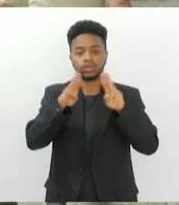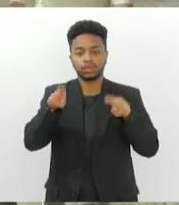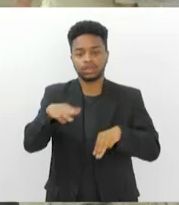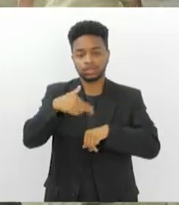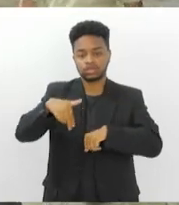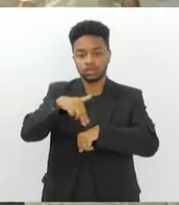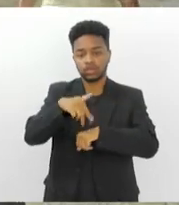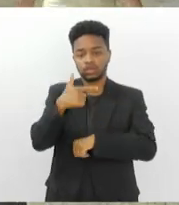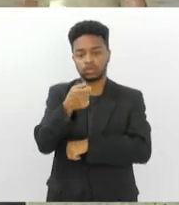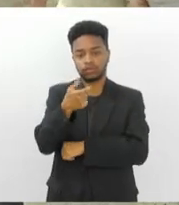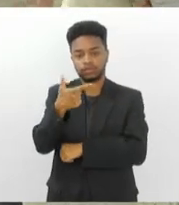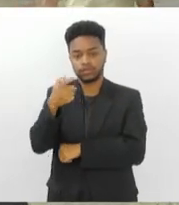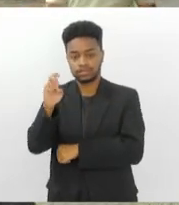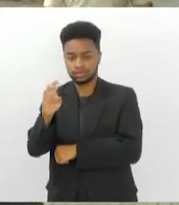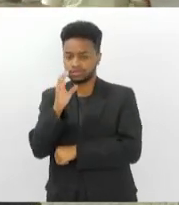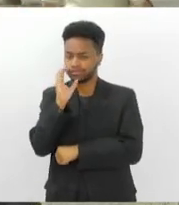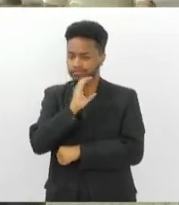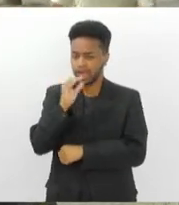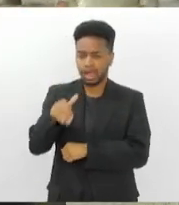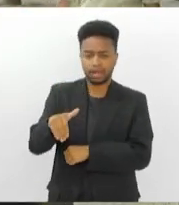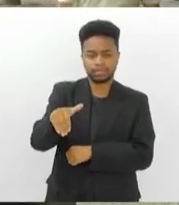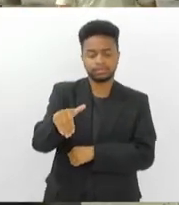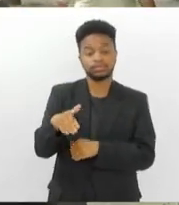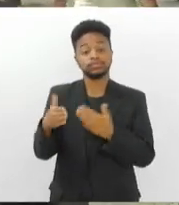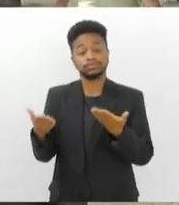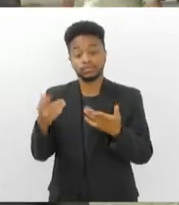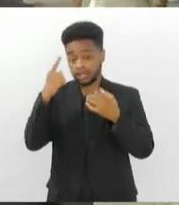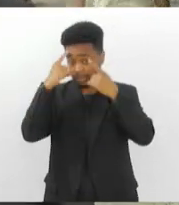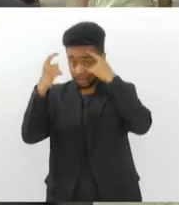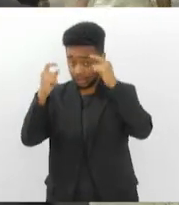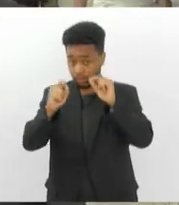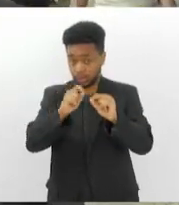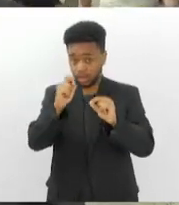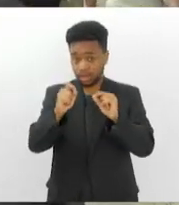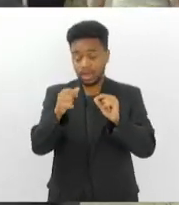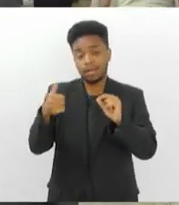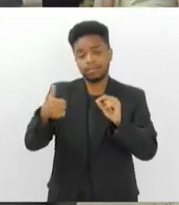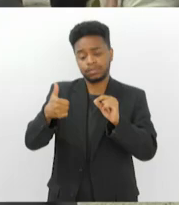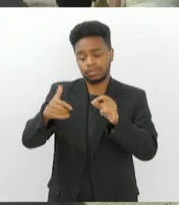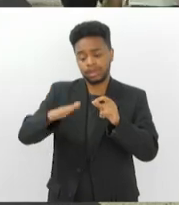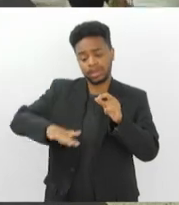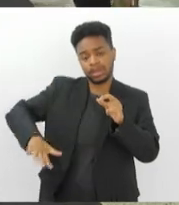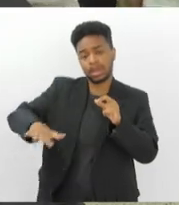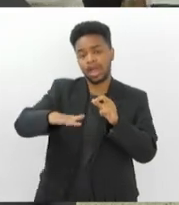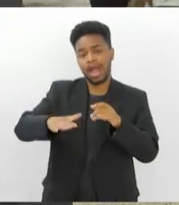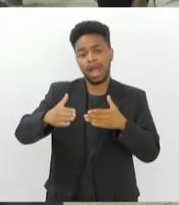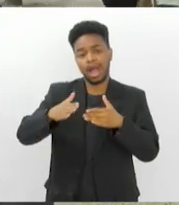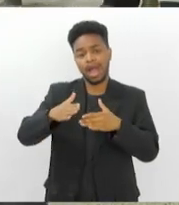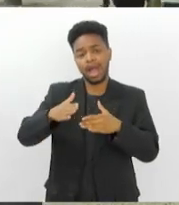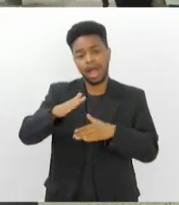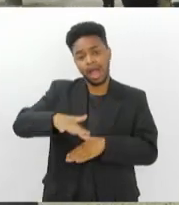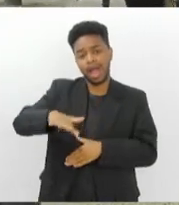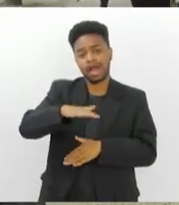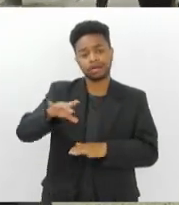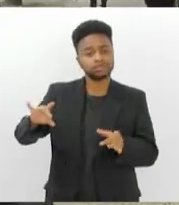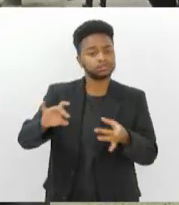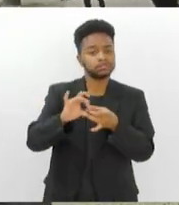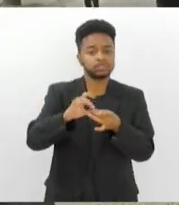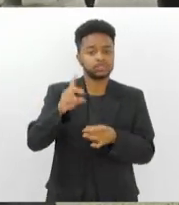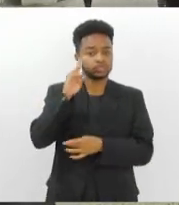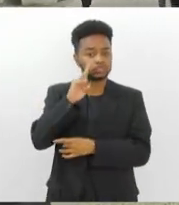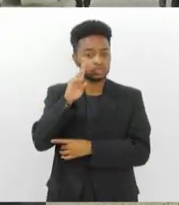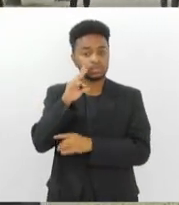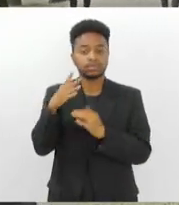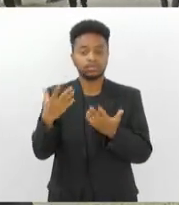2026, o quanto antes. E a ideia é abrir aquela primeira parte do museu, que é a parte histórica. Então a ideia é a gente